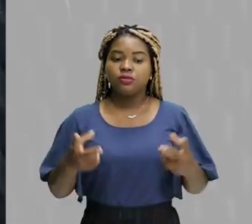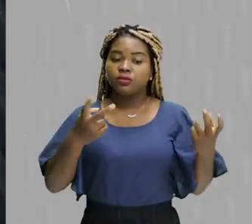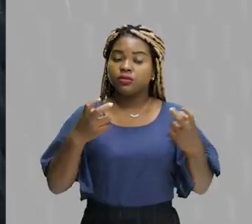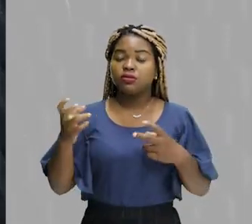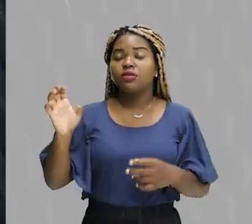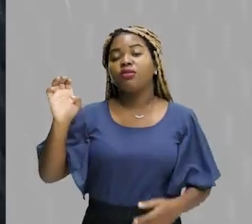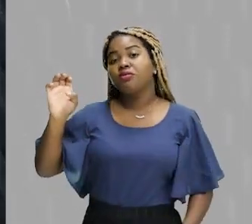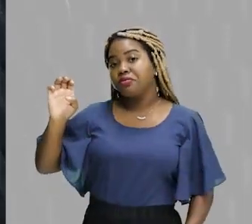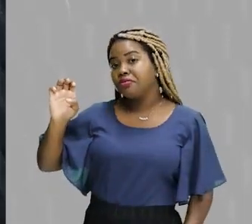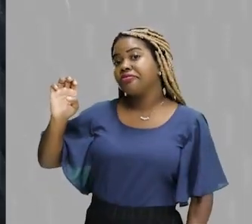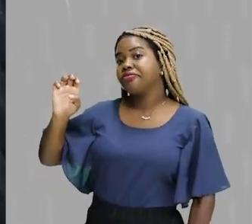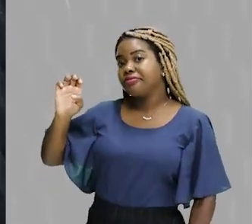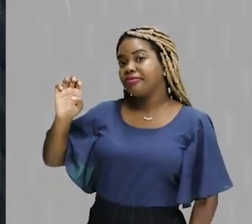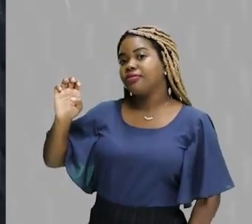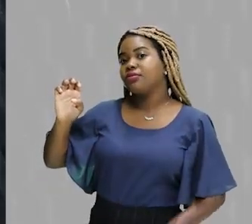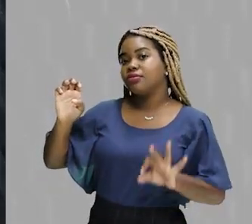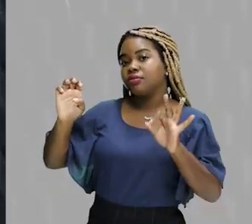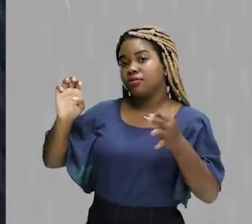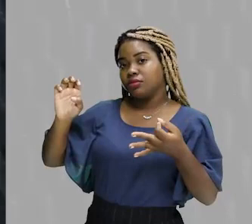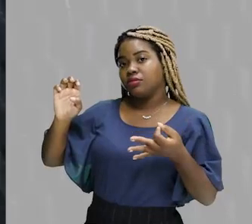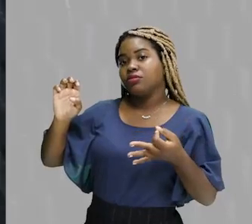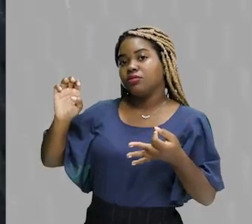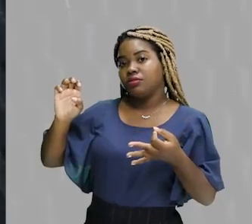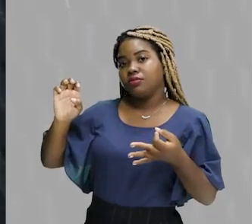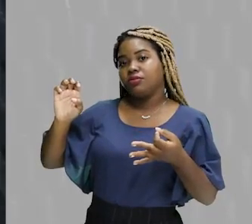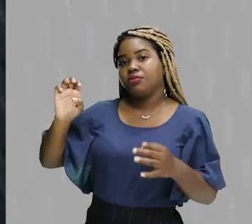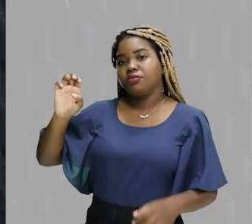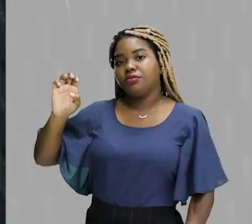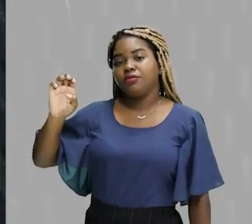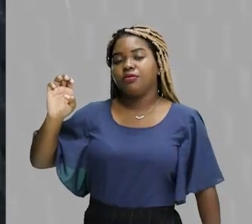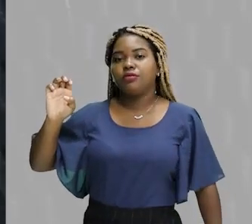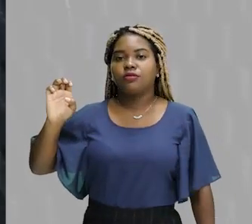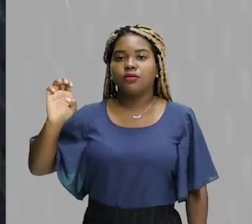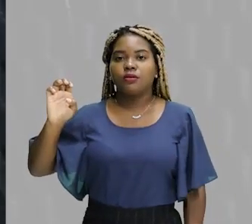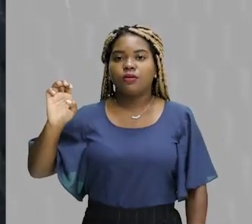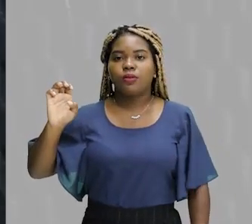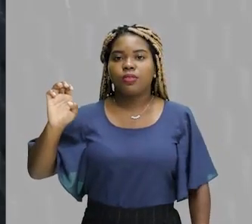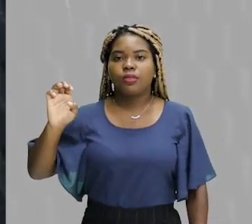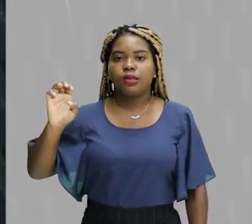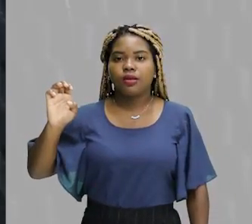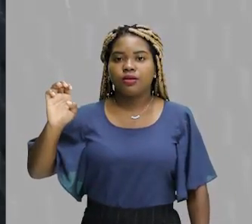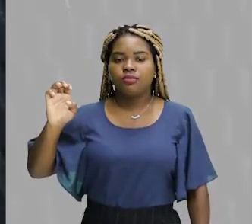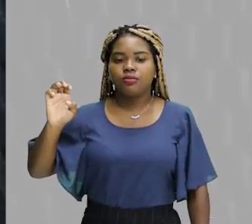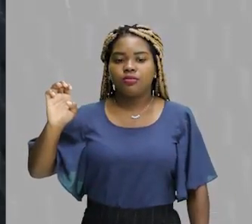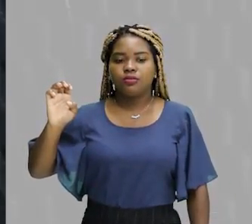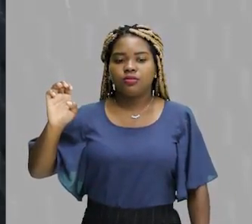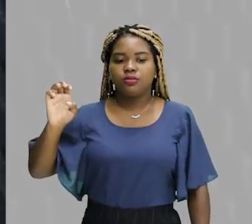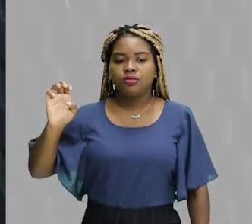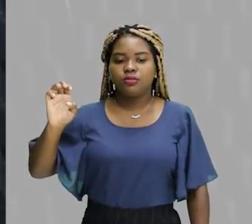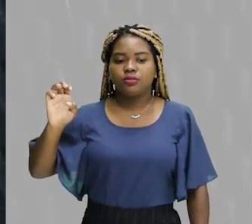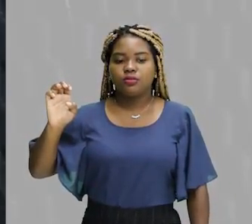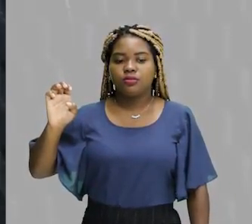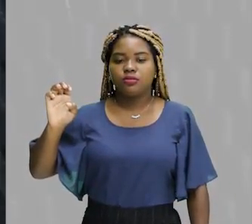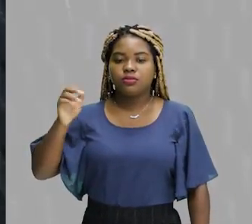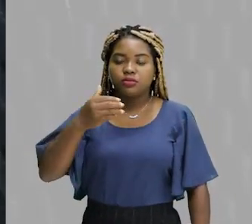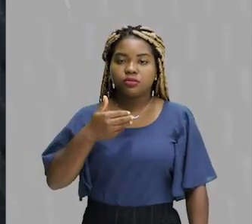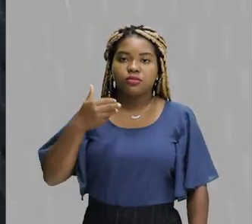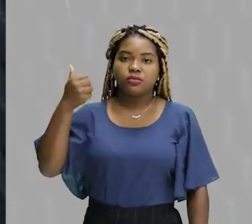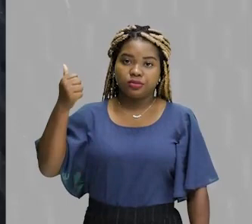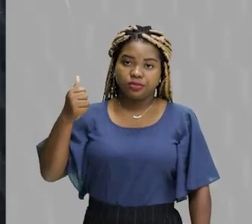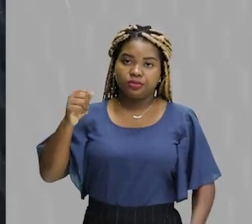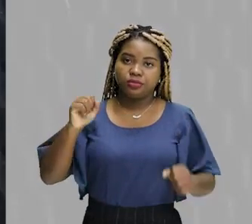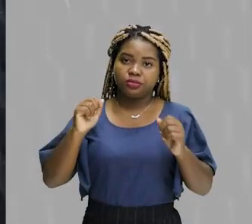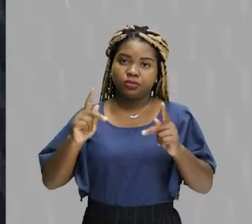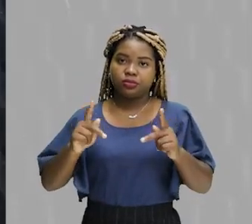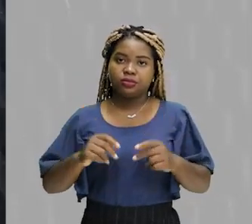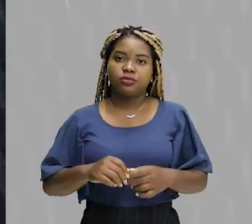que a letra A, ela aparece para a gente com uma sugestão de resposta muito melhor. Ok? Ela está muito mais na subjetividade. Ok?